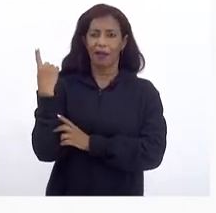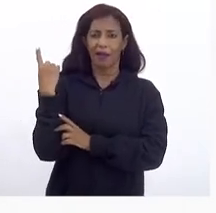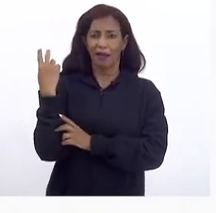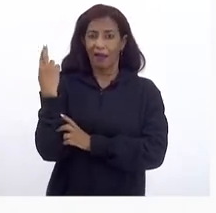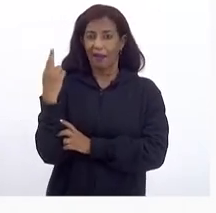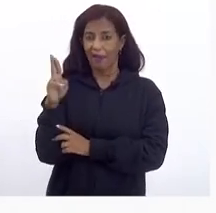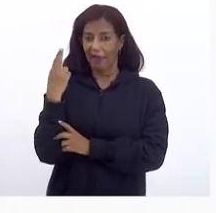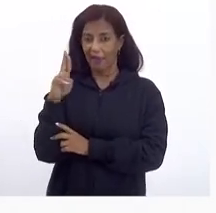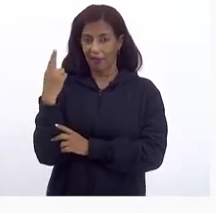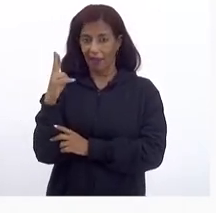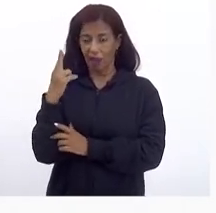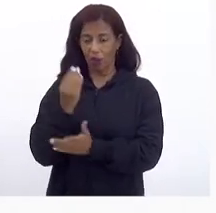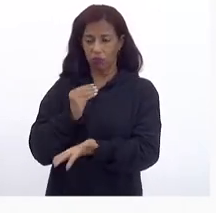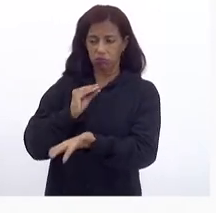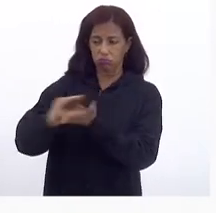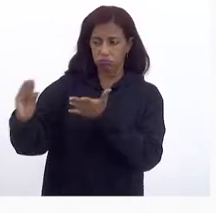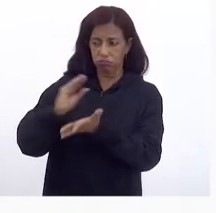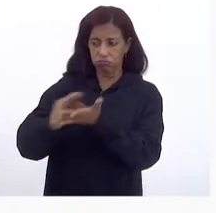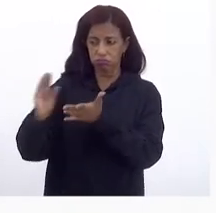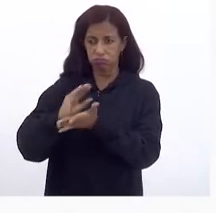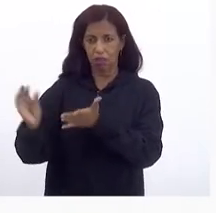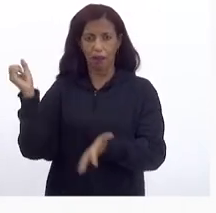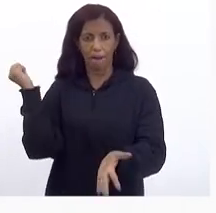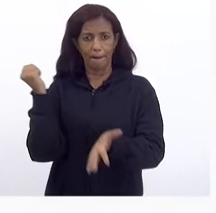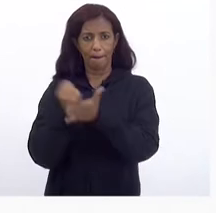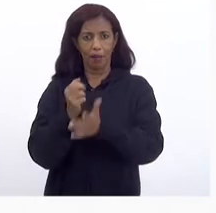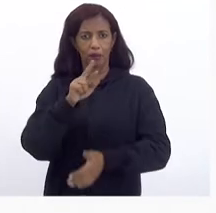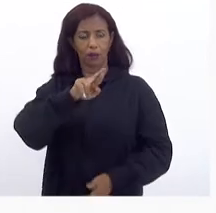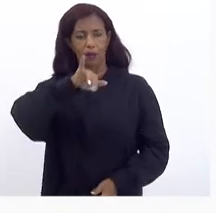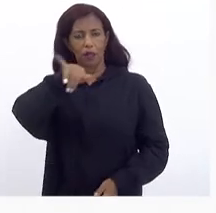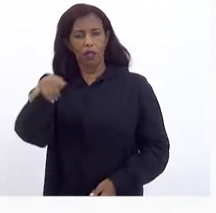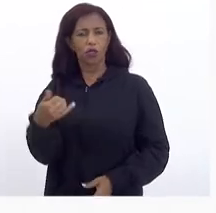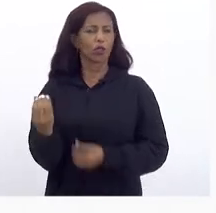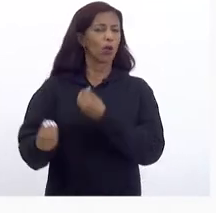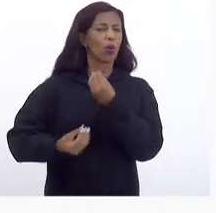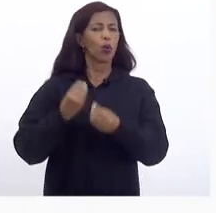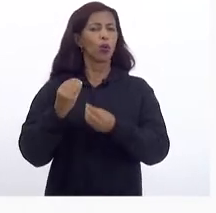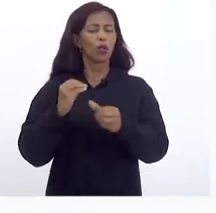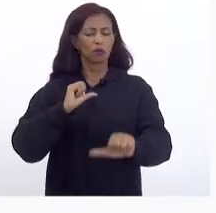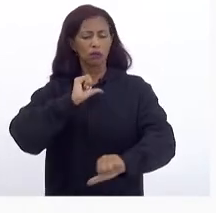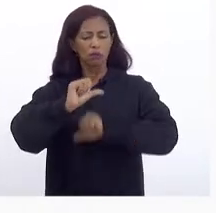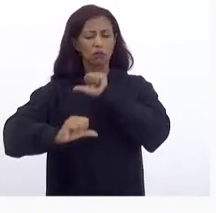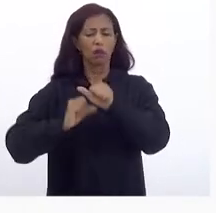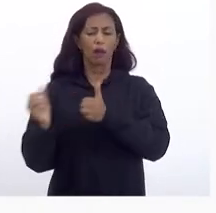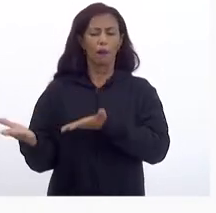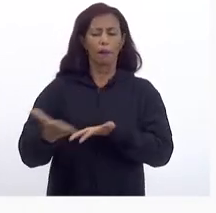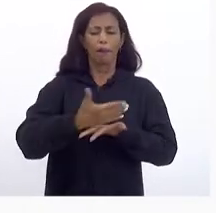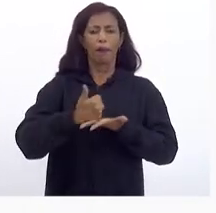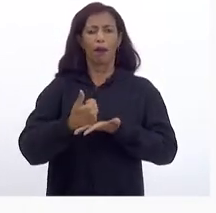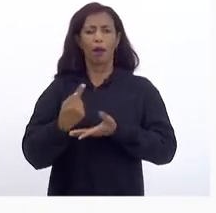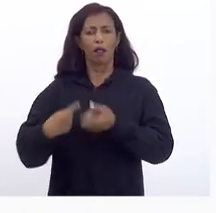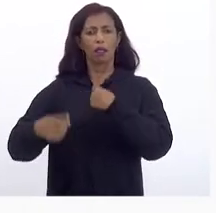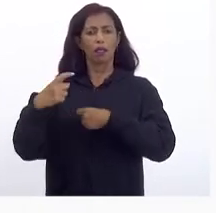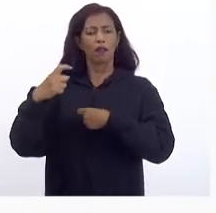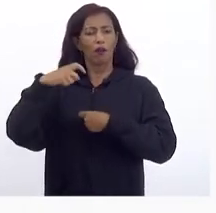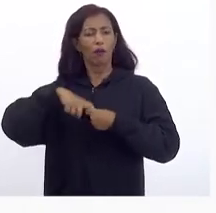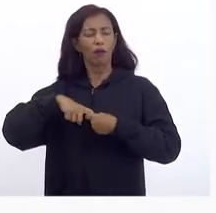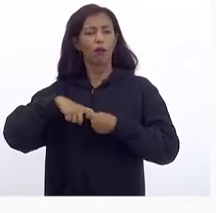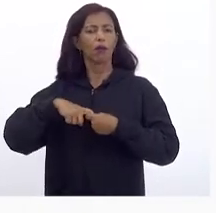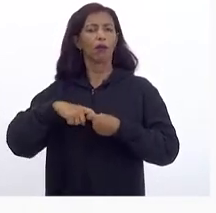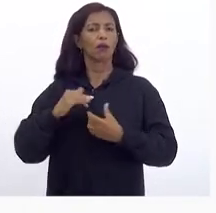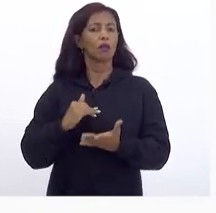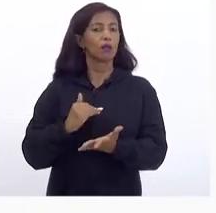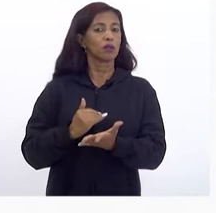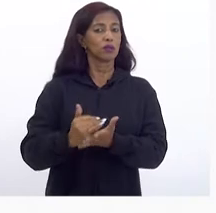pacto RJ O que Isso gera De arrecadação Para a gente Então Dentro de um